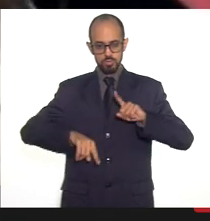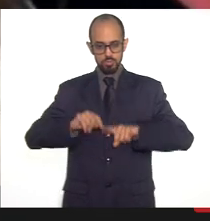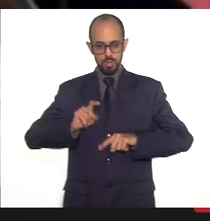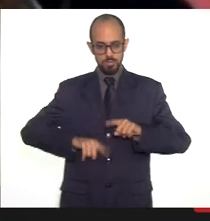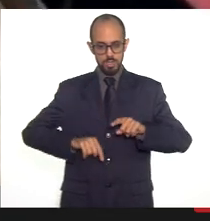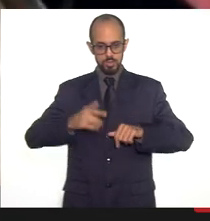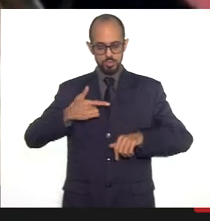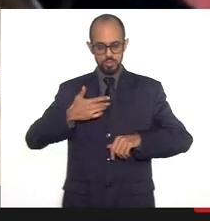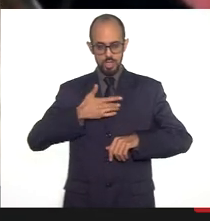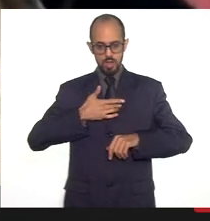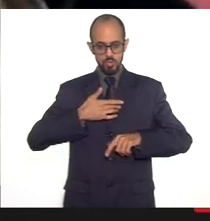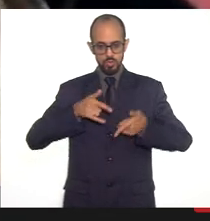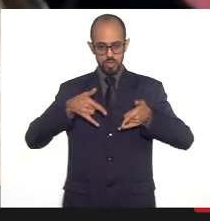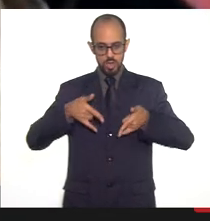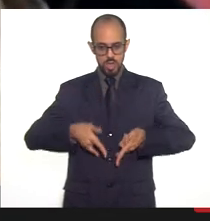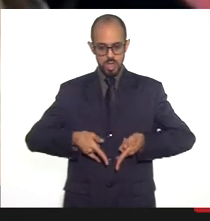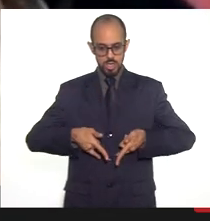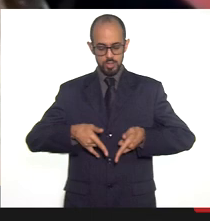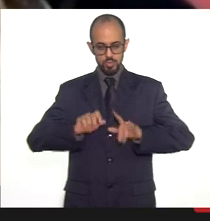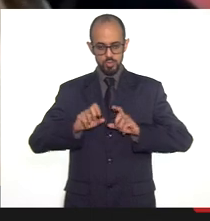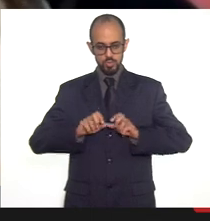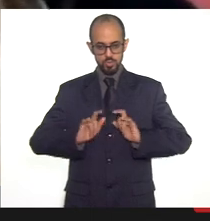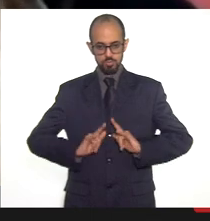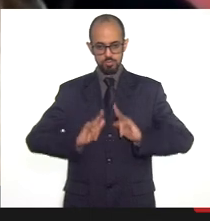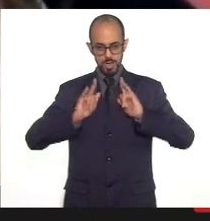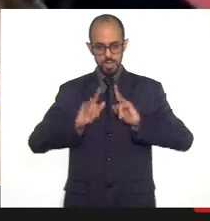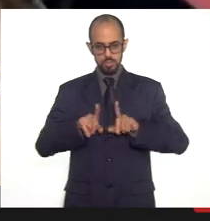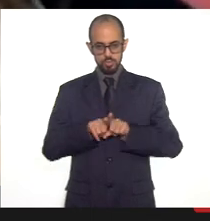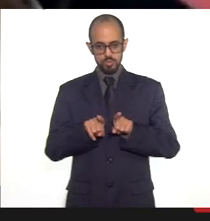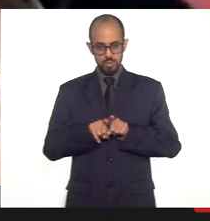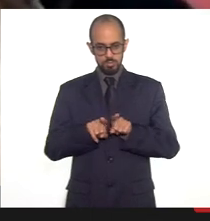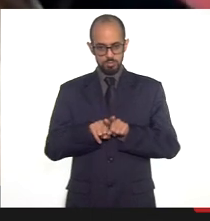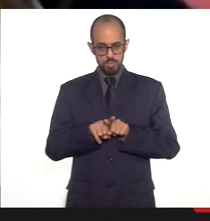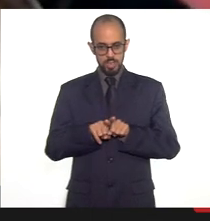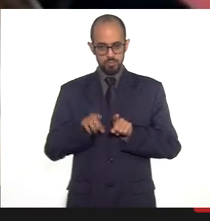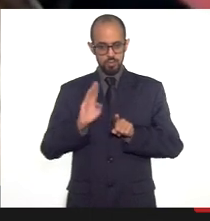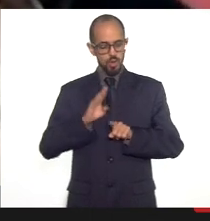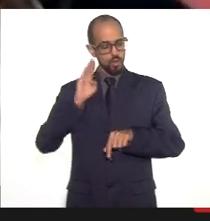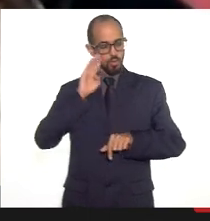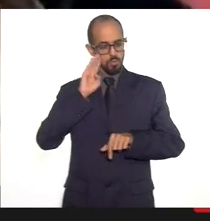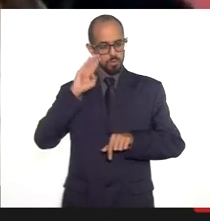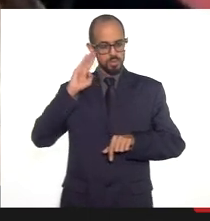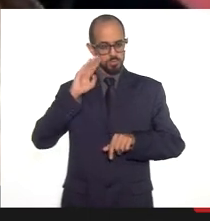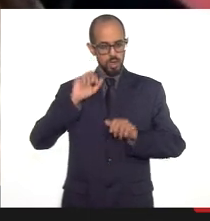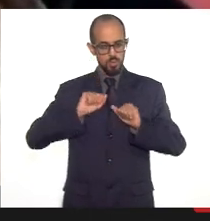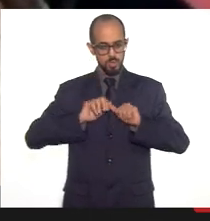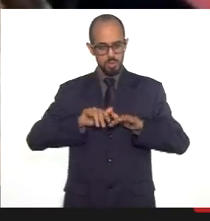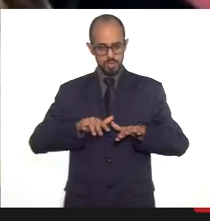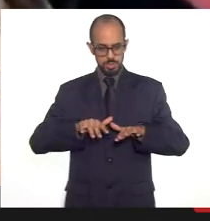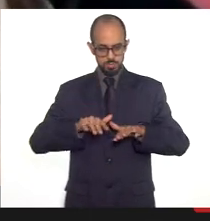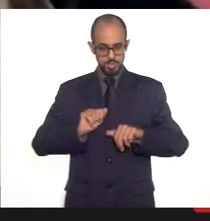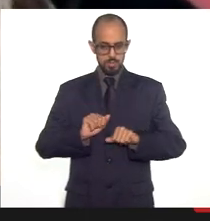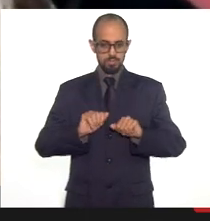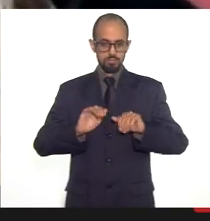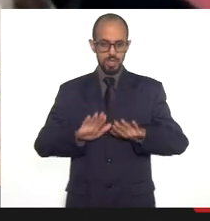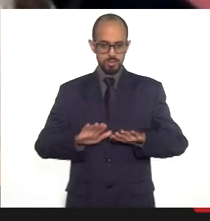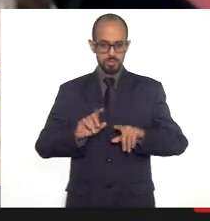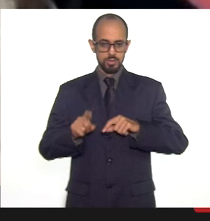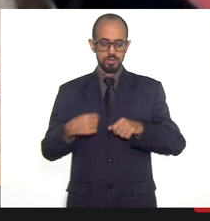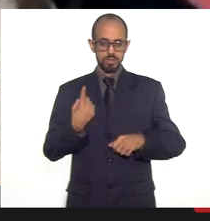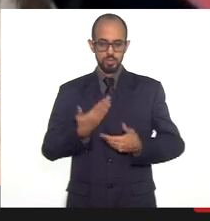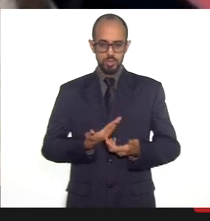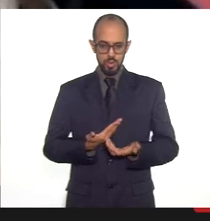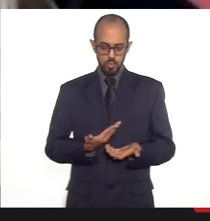momento leitos e unidades foram priorizados para atender a pandemia então a gente